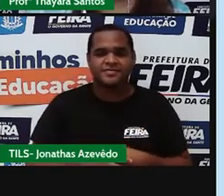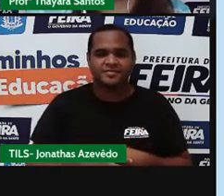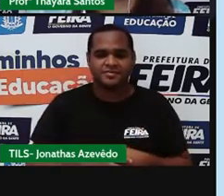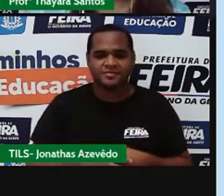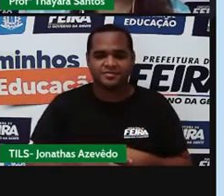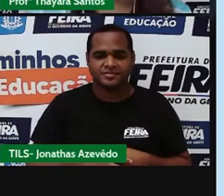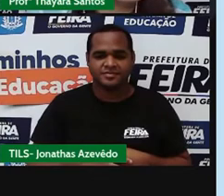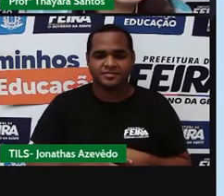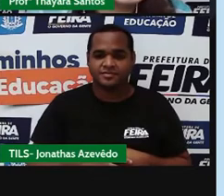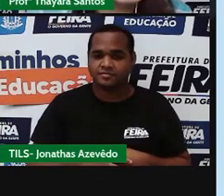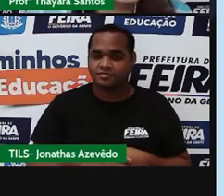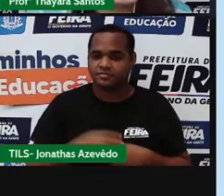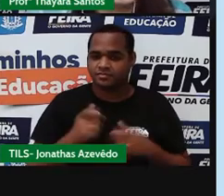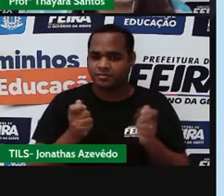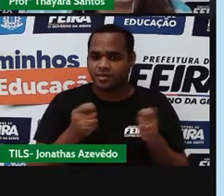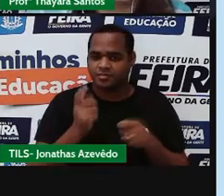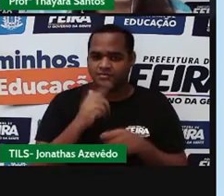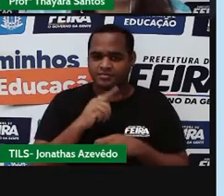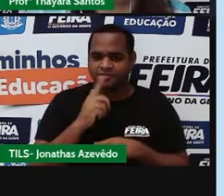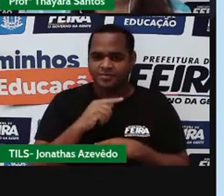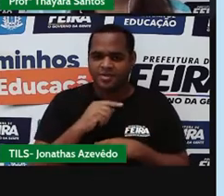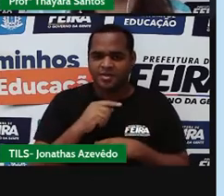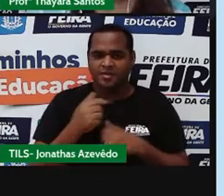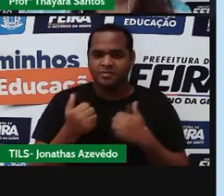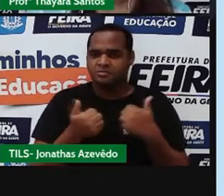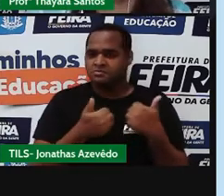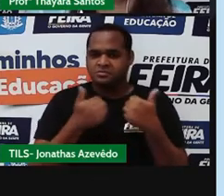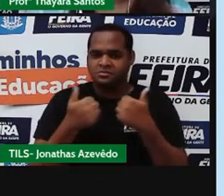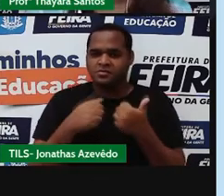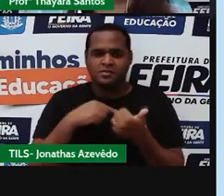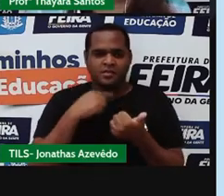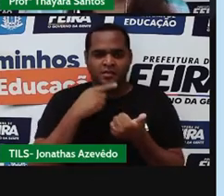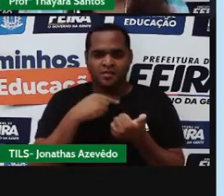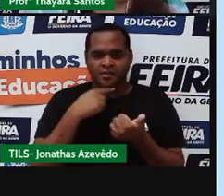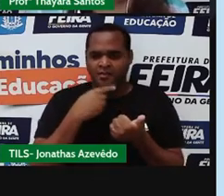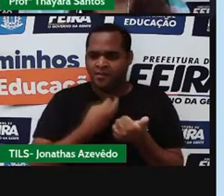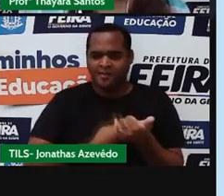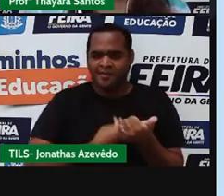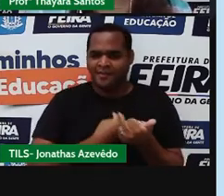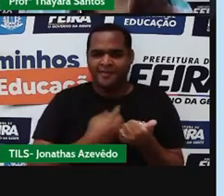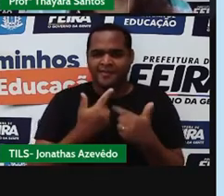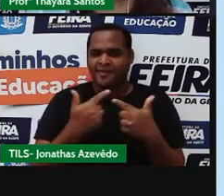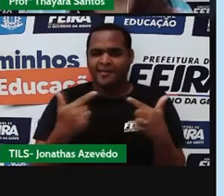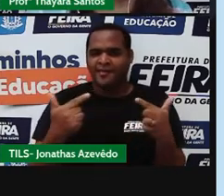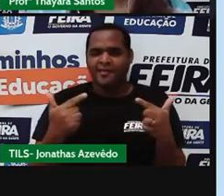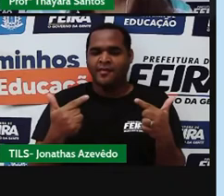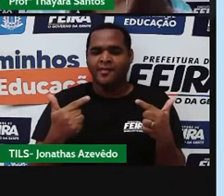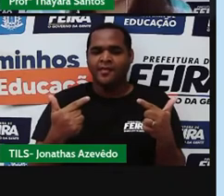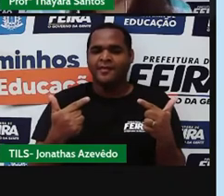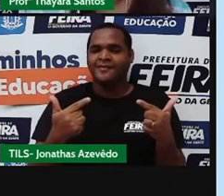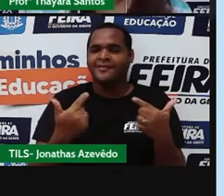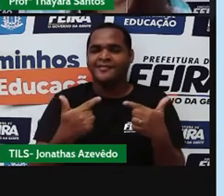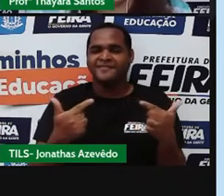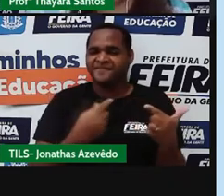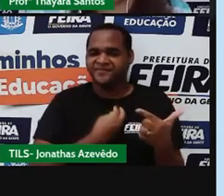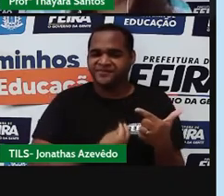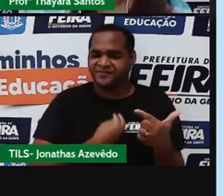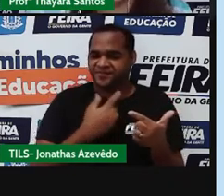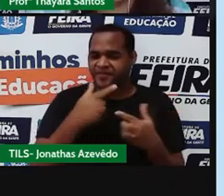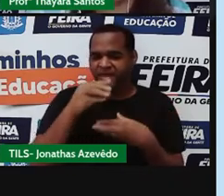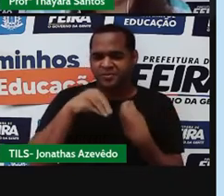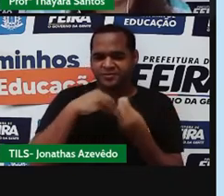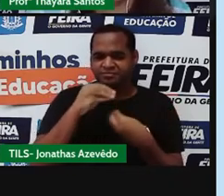Formou alguma coisa? Ele não está me dizendo o que formou aqui, porque não existe essa molécula. Eu fiz essa